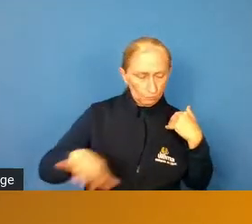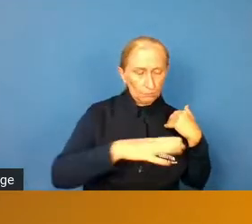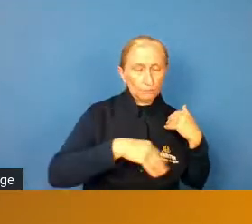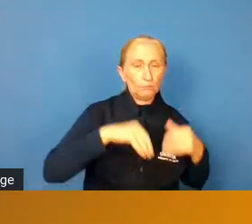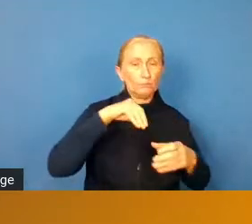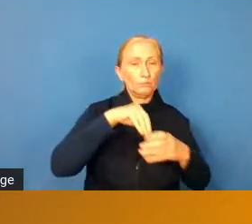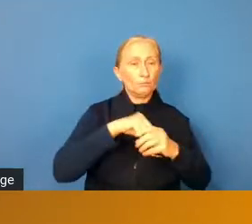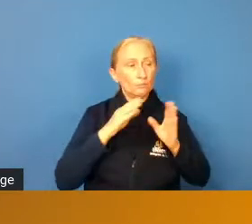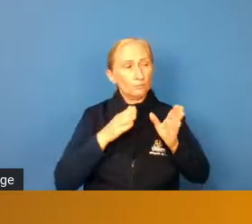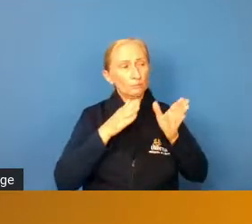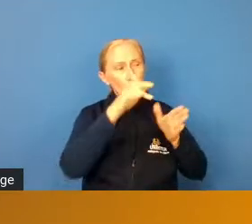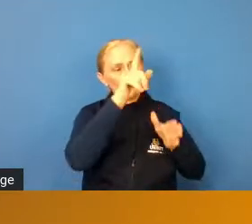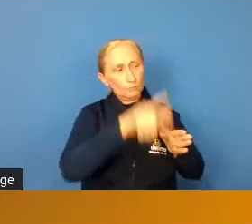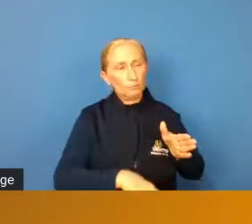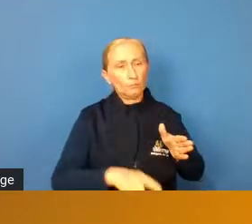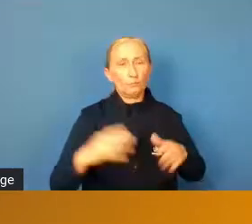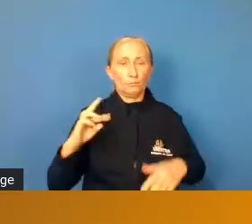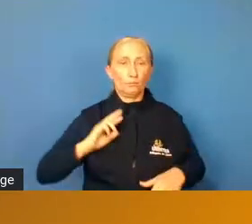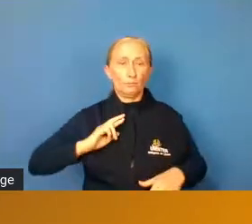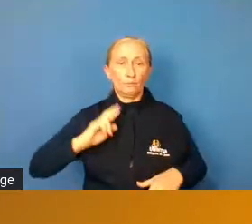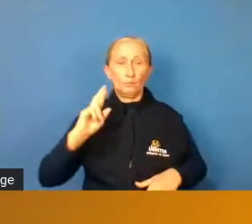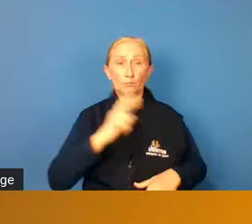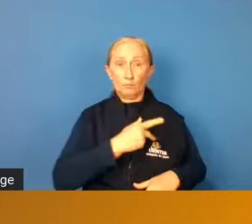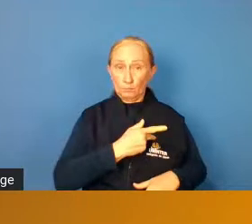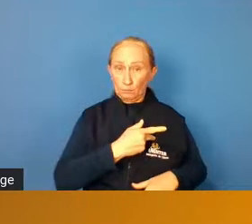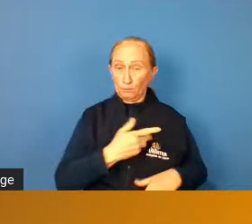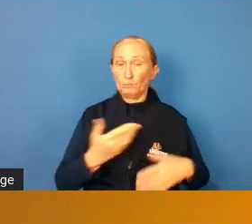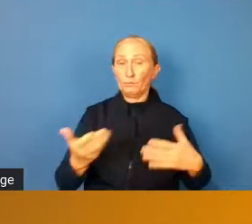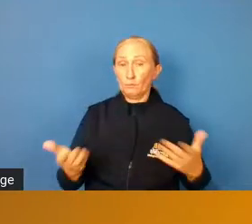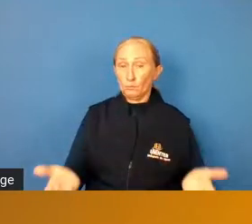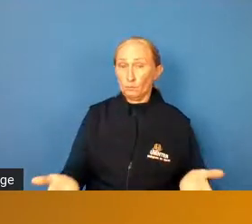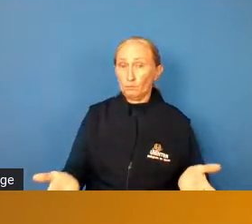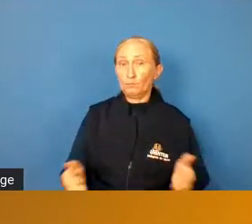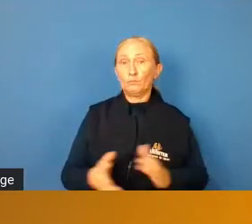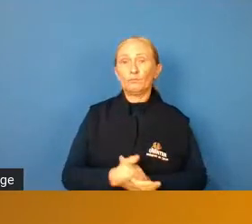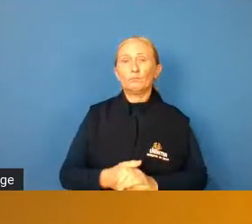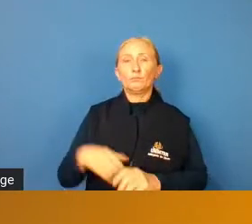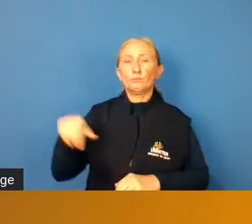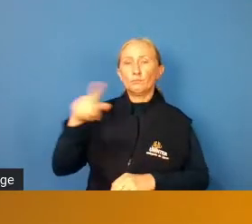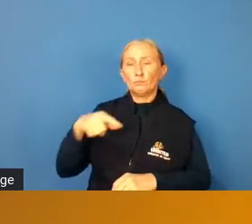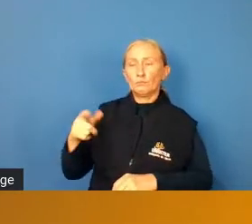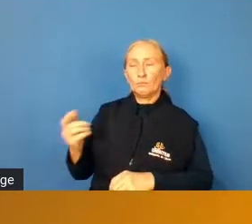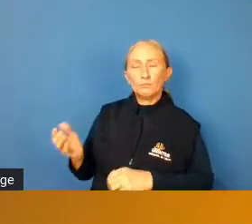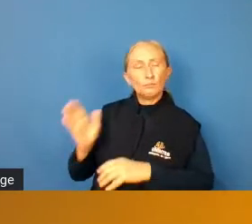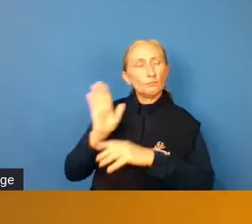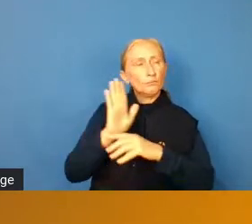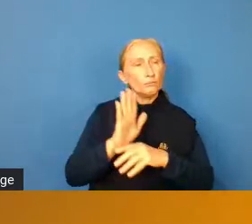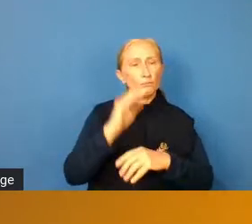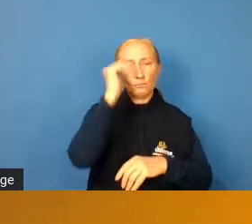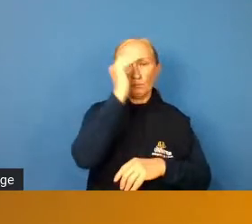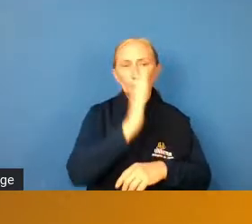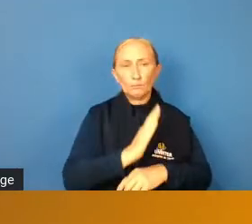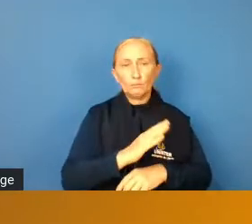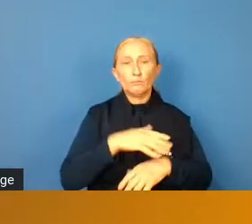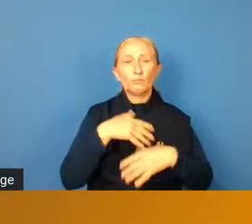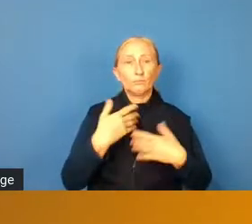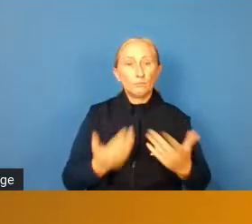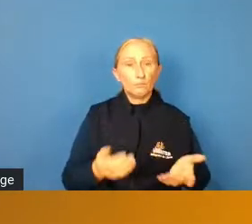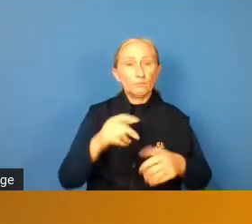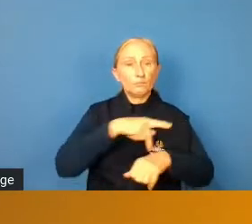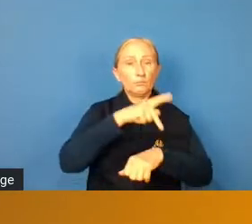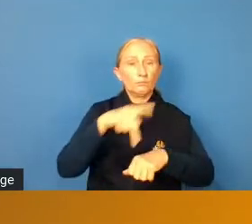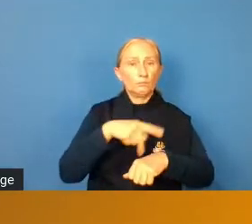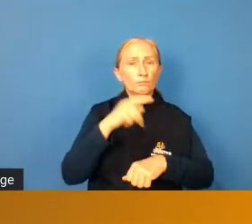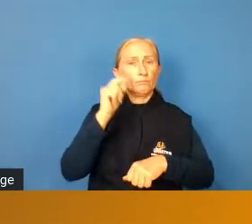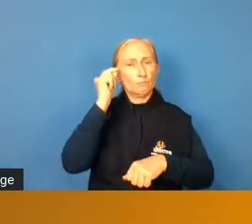voltada para esse público trans. Então, a gente sabe como o Lucas apontou, o Brasil, apesar de ser um país